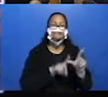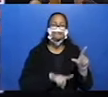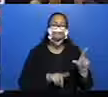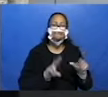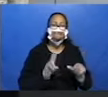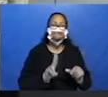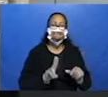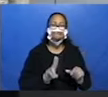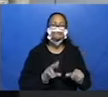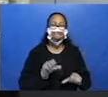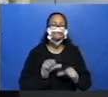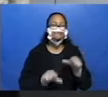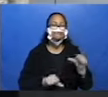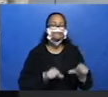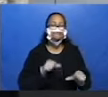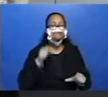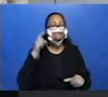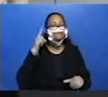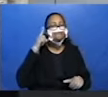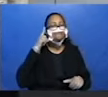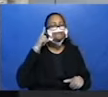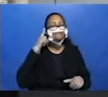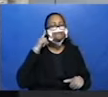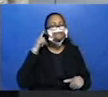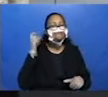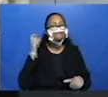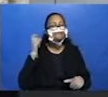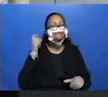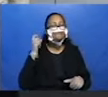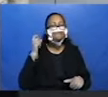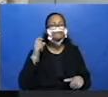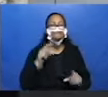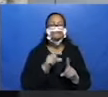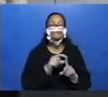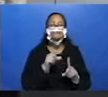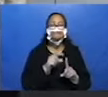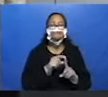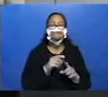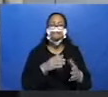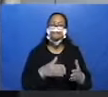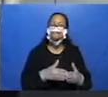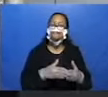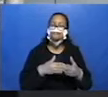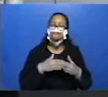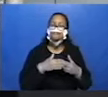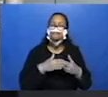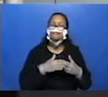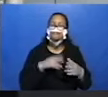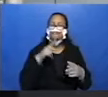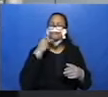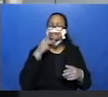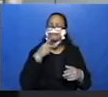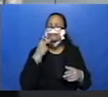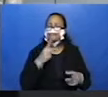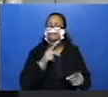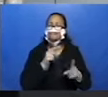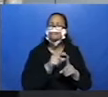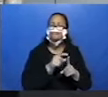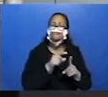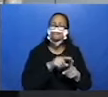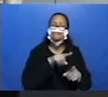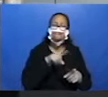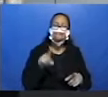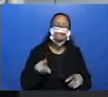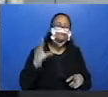totalmente o som da palavra, tá bom? Por favor, falem a palavra para vocês mesmos